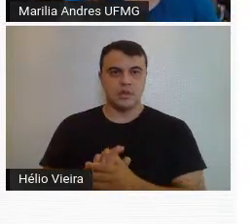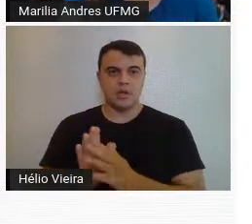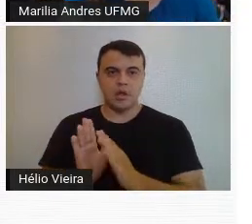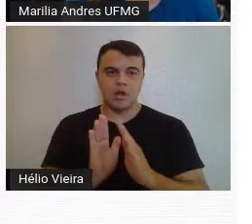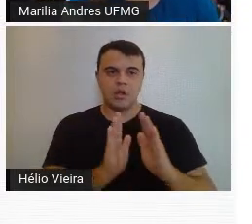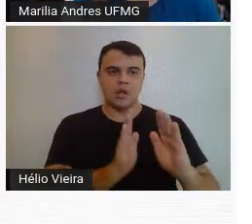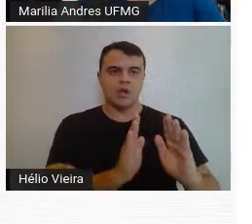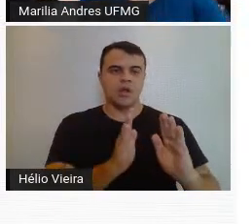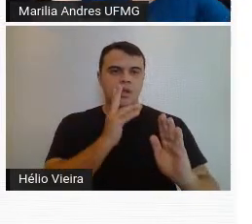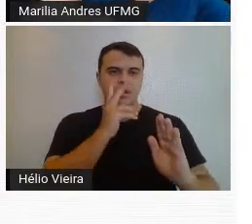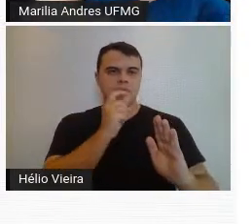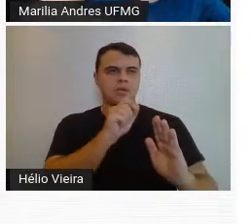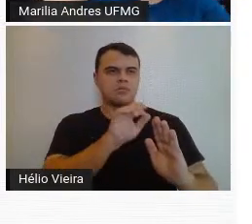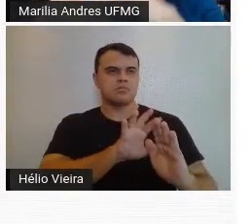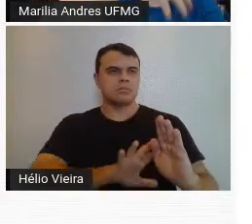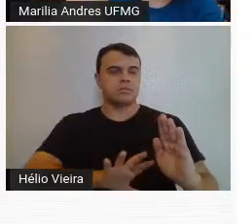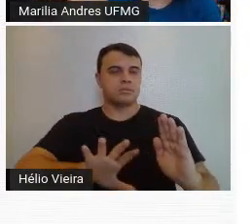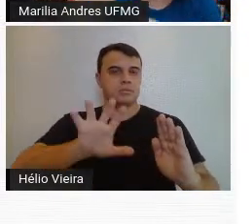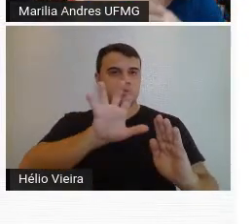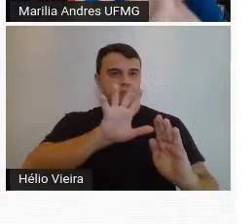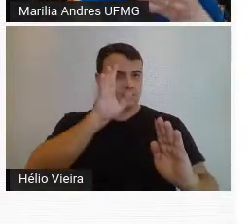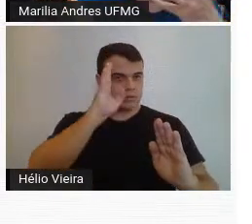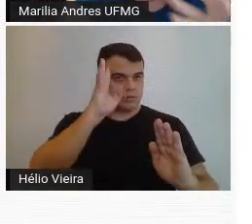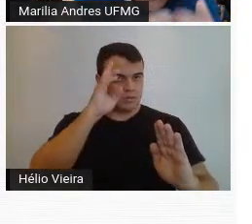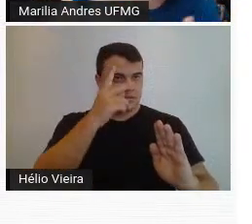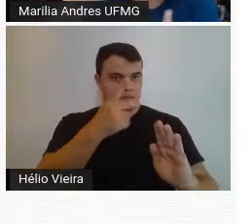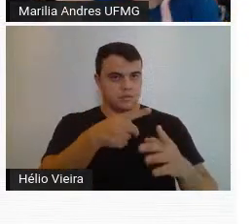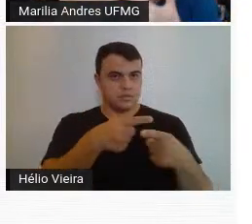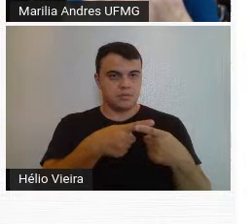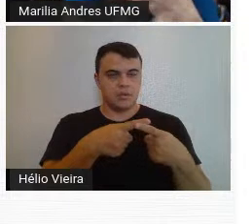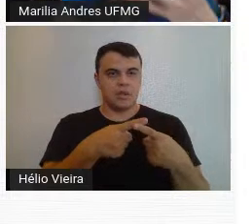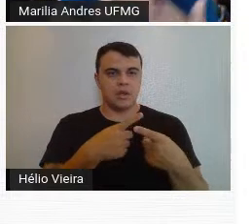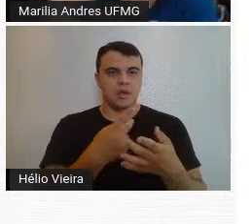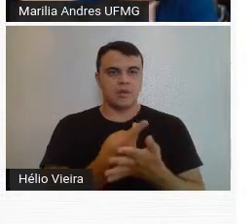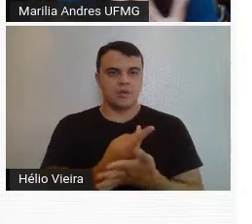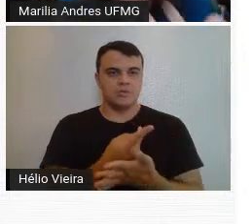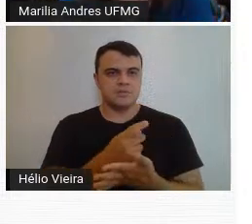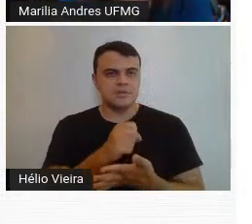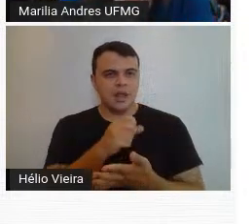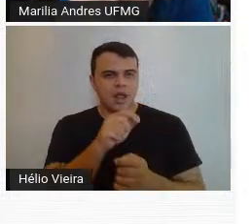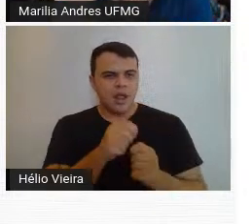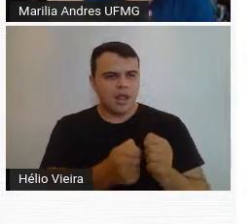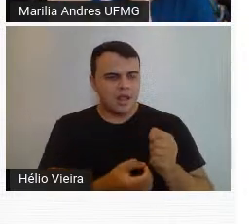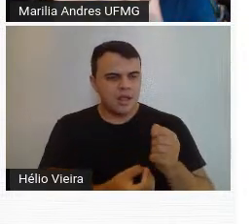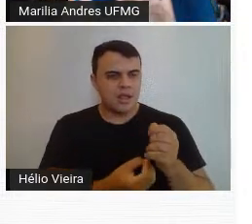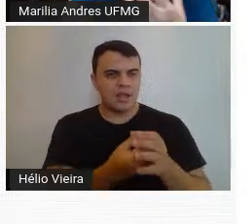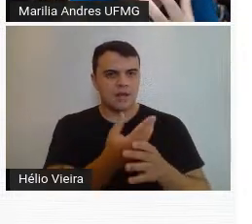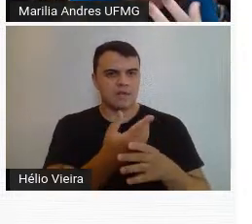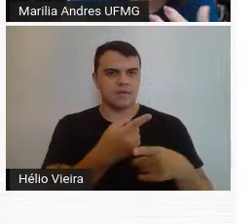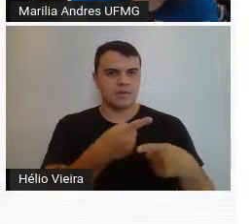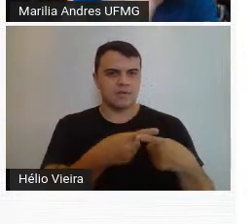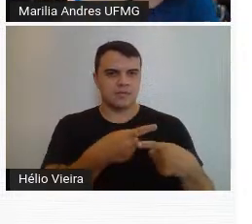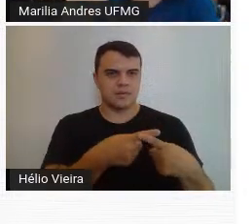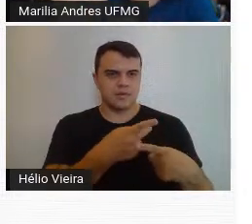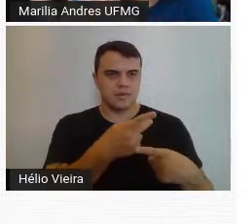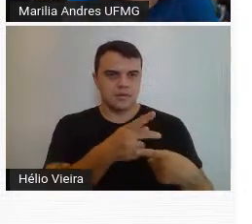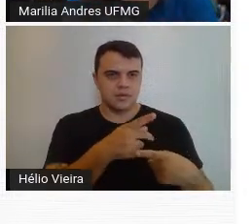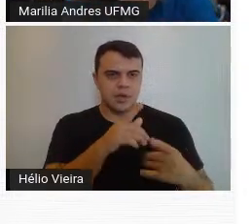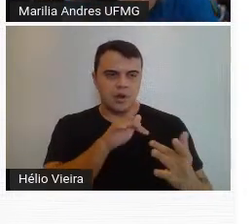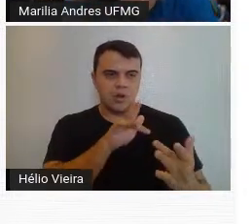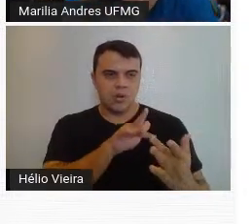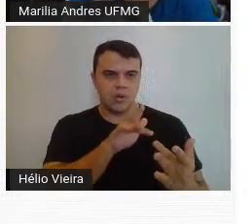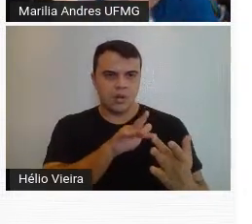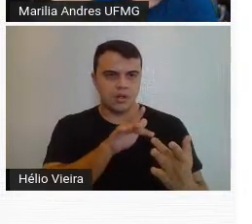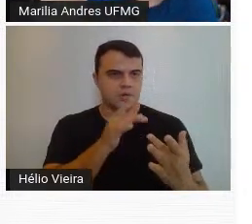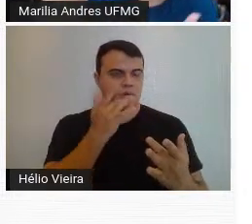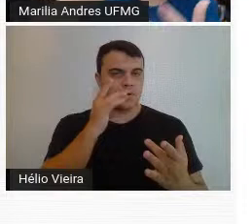paisagem imaginante, quer dizer, é uma paisagem que ele criava a partir do contato dele com